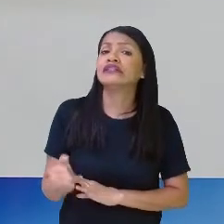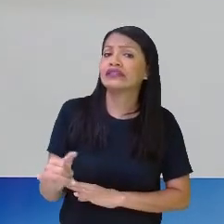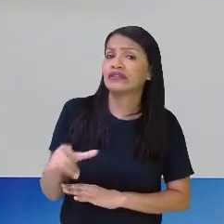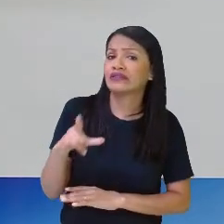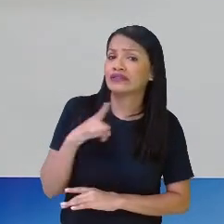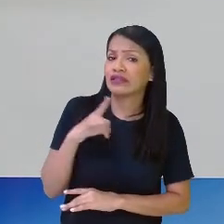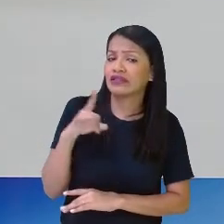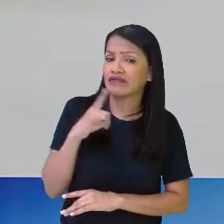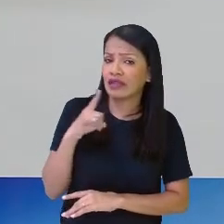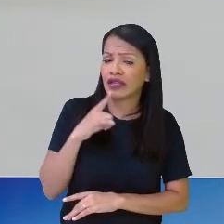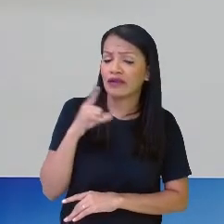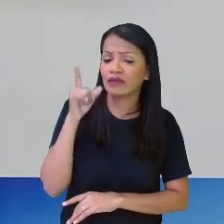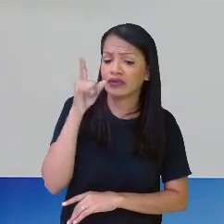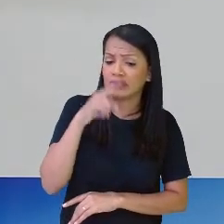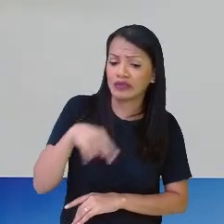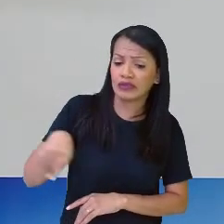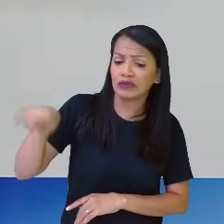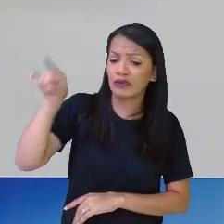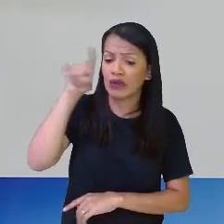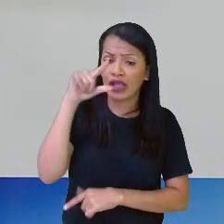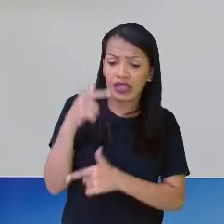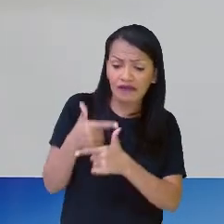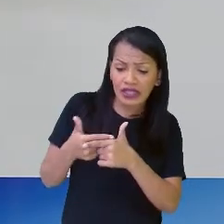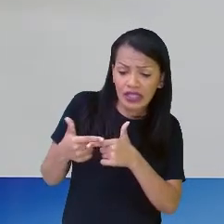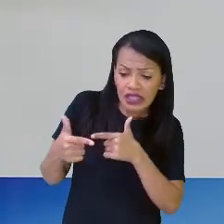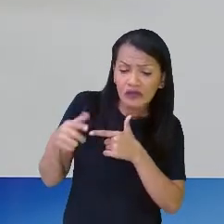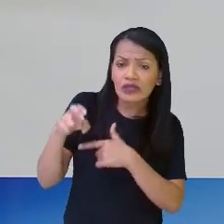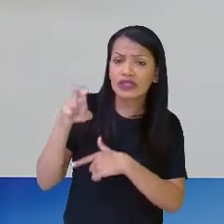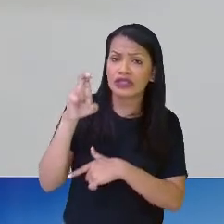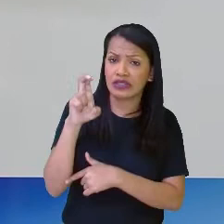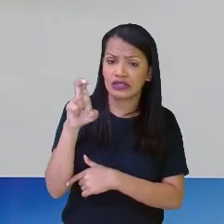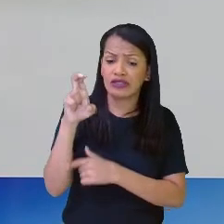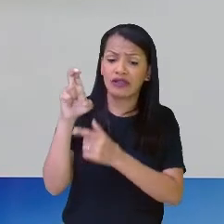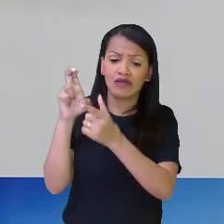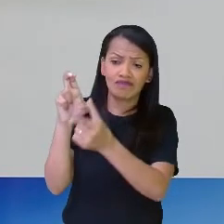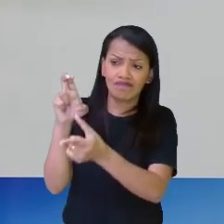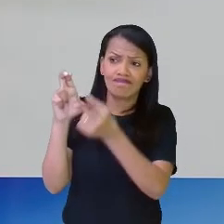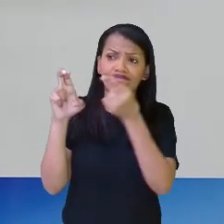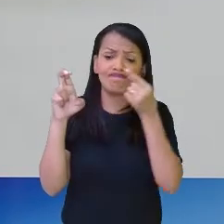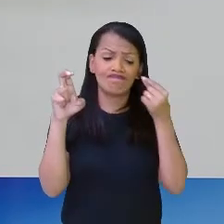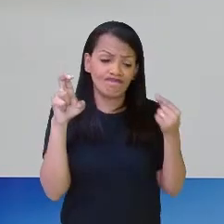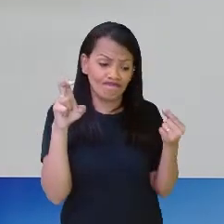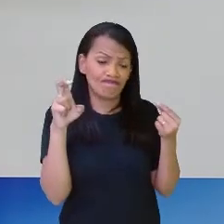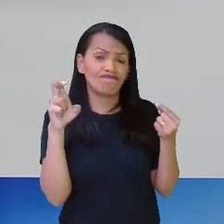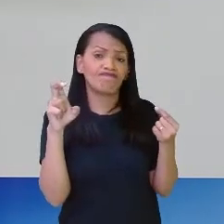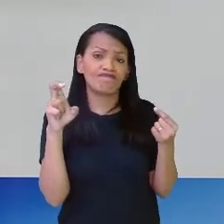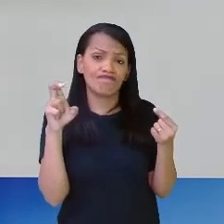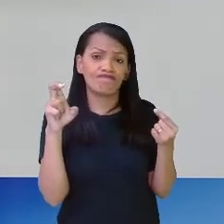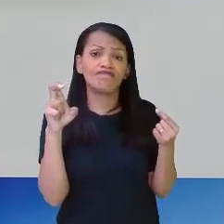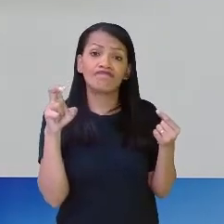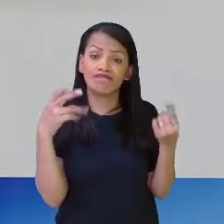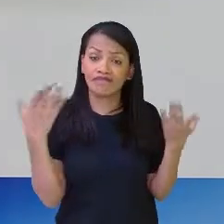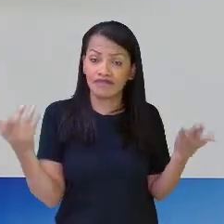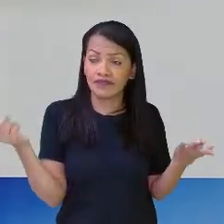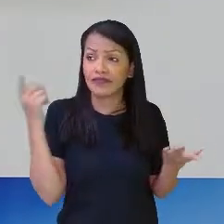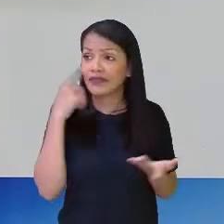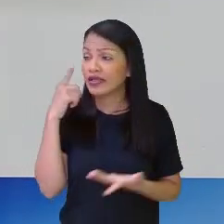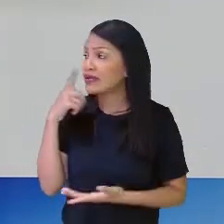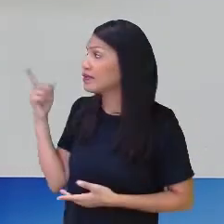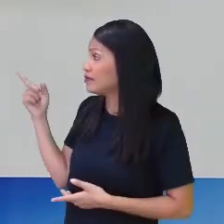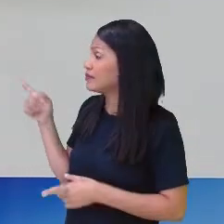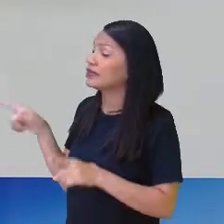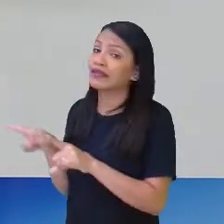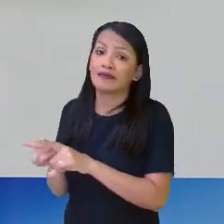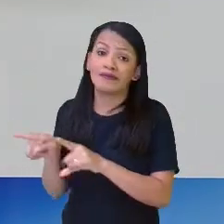aqui o círculo dividido em 5 partes e eu vou tirar uma parte apenas. E aqui eu vou ver a